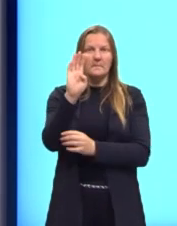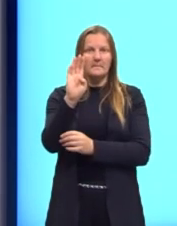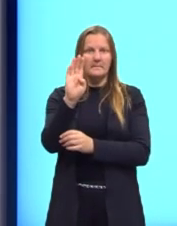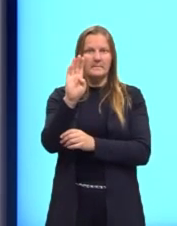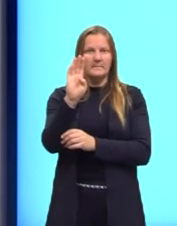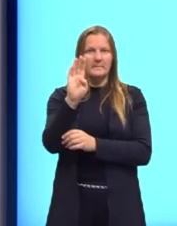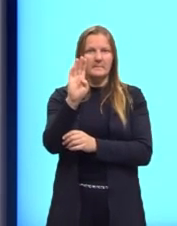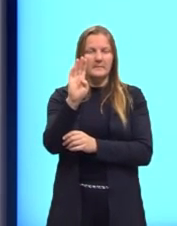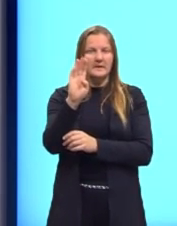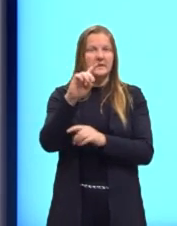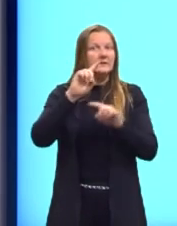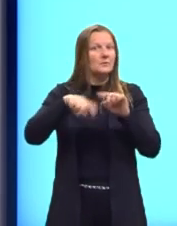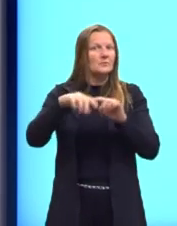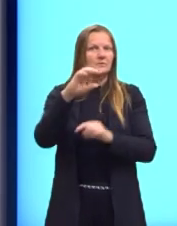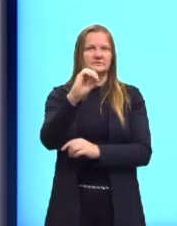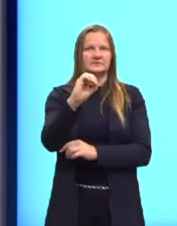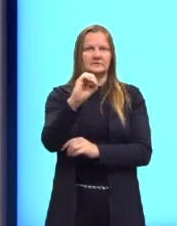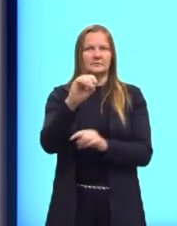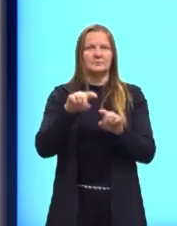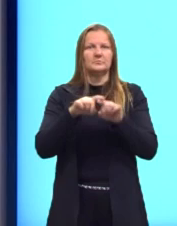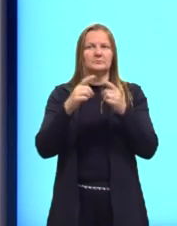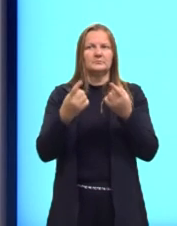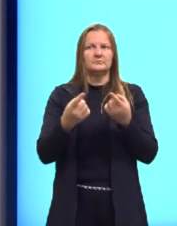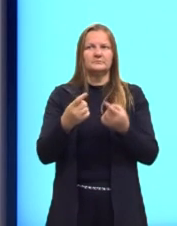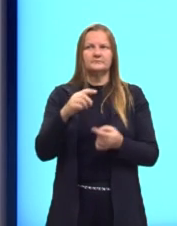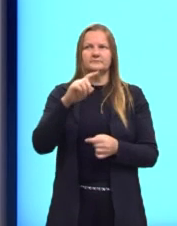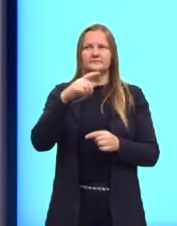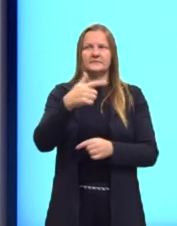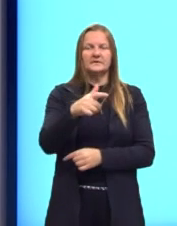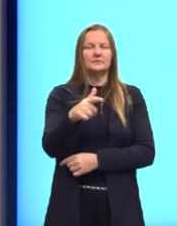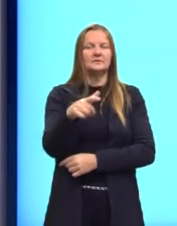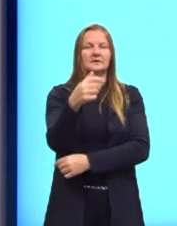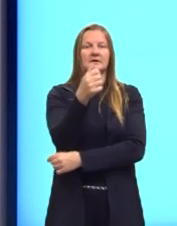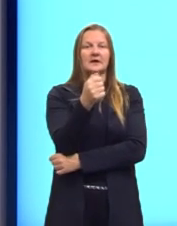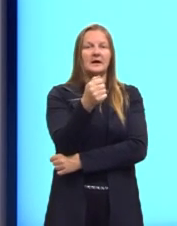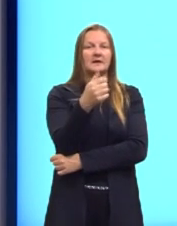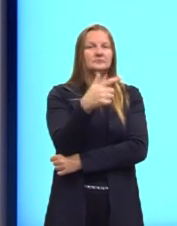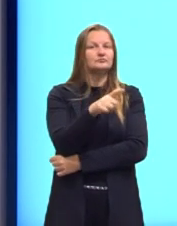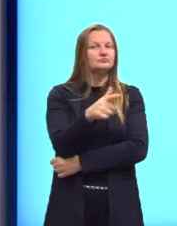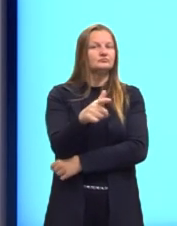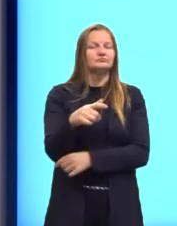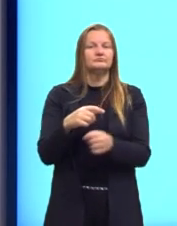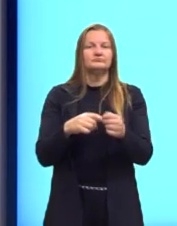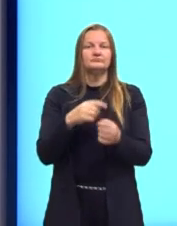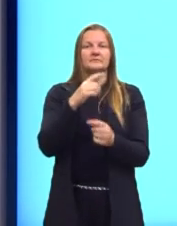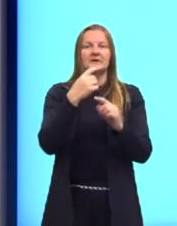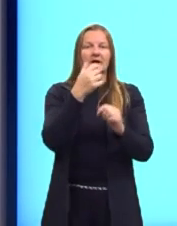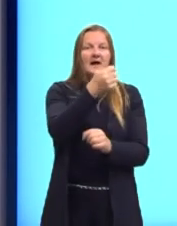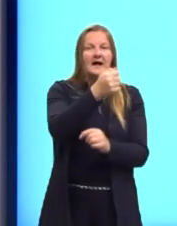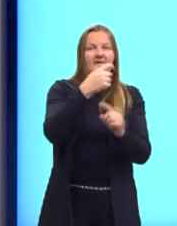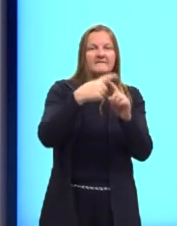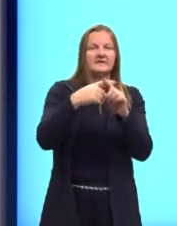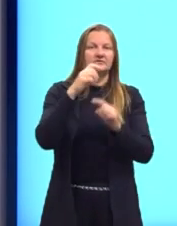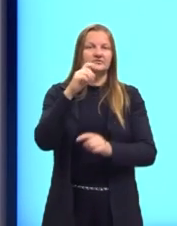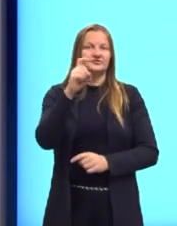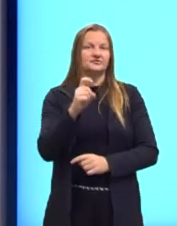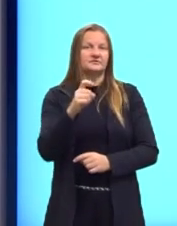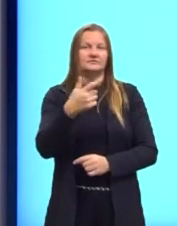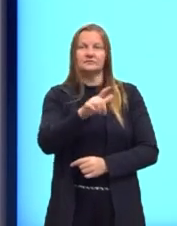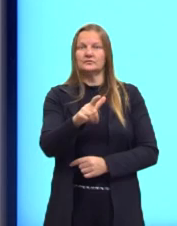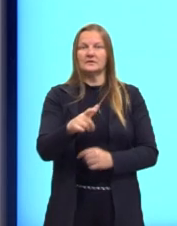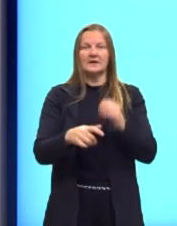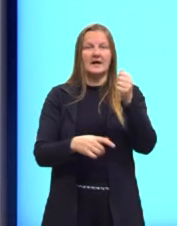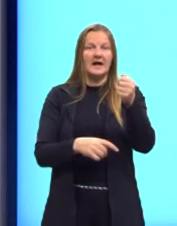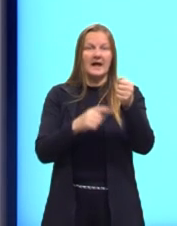ser diferente de zero, mas nós não teremos o A, né? O A vezes x ali, porque o A seria